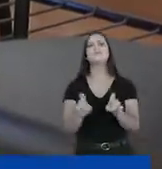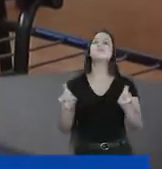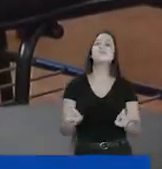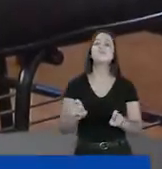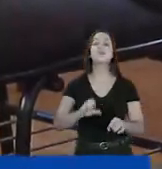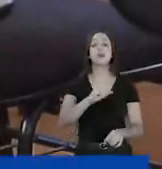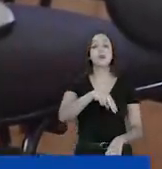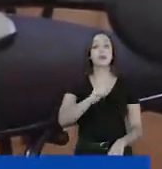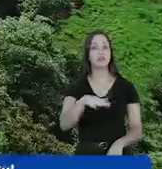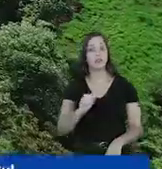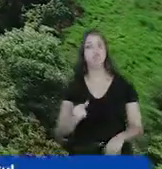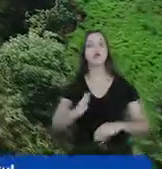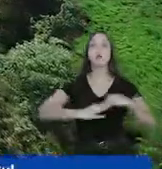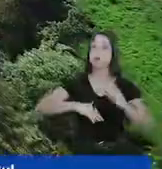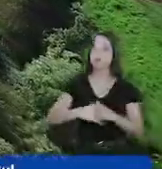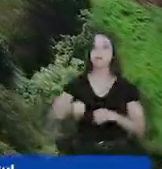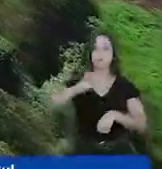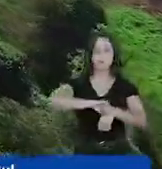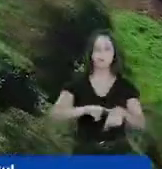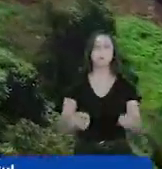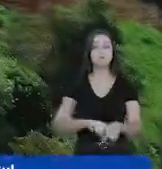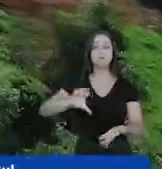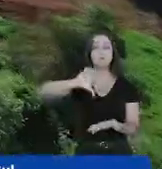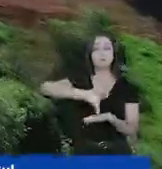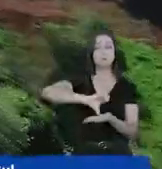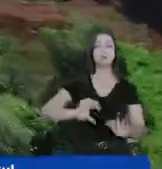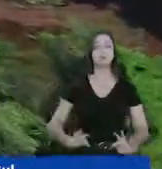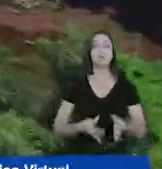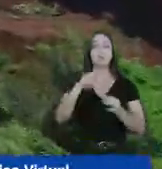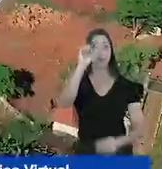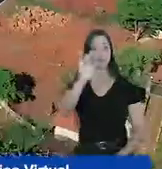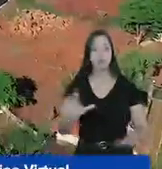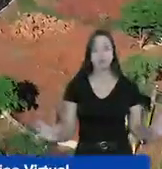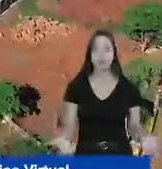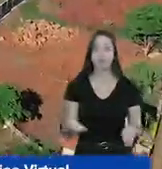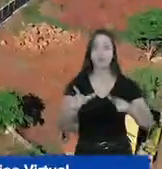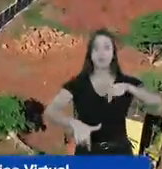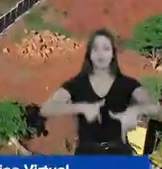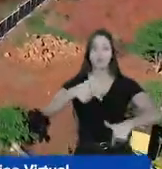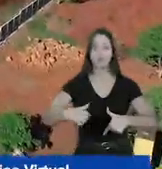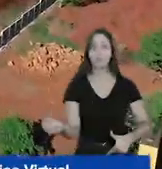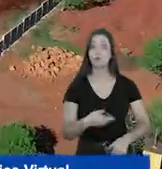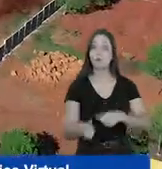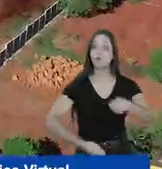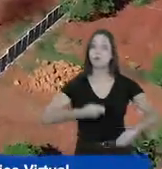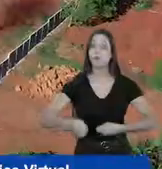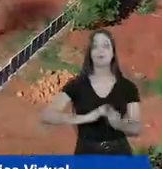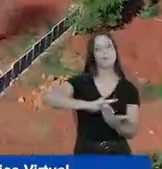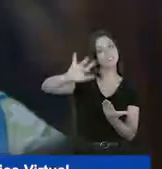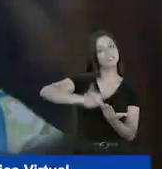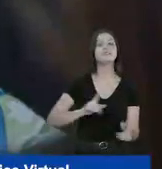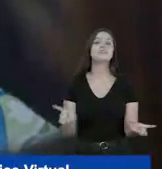profissionalizantes e naicas. Vai concluir a implantação do Polo Tecnológico Sul, estimulando a geração de empregos na nova economia